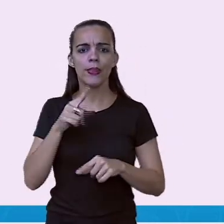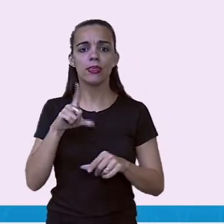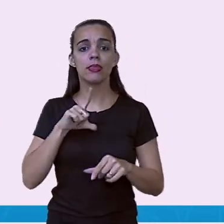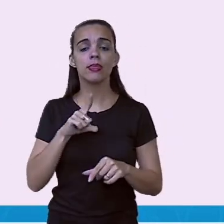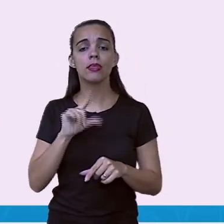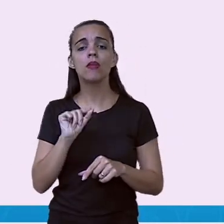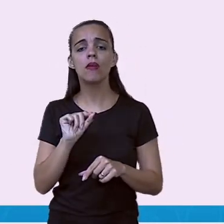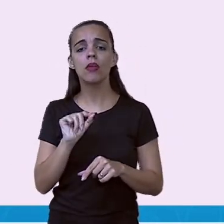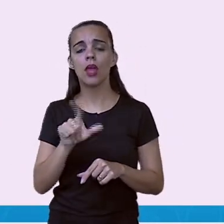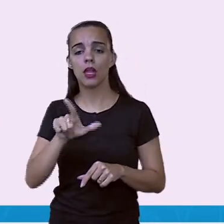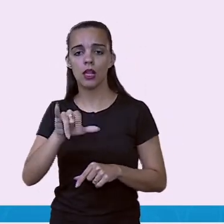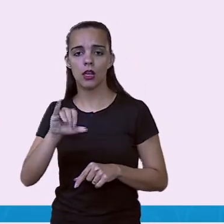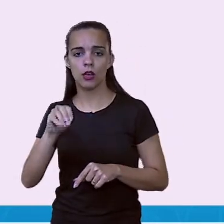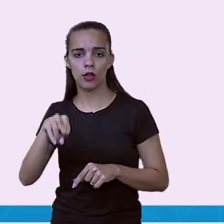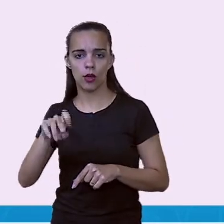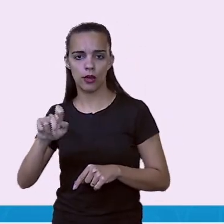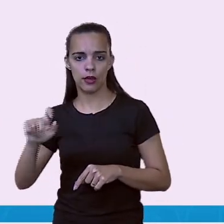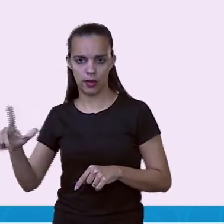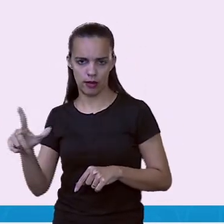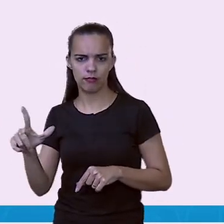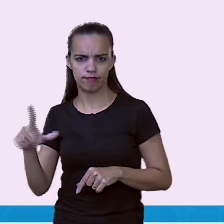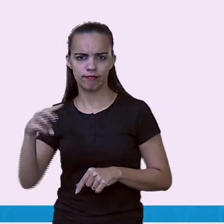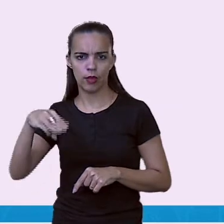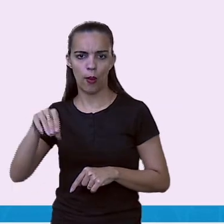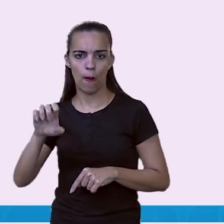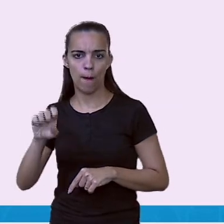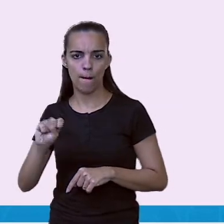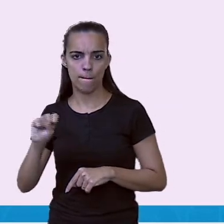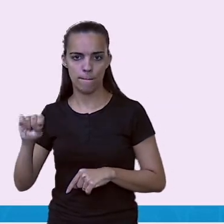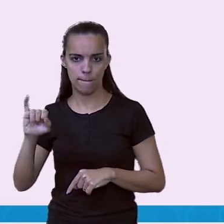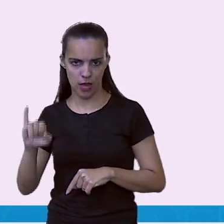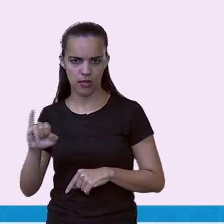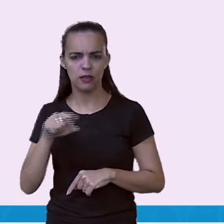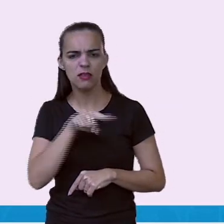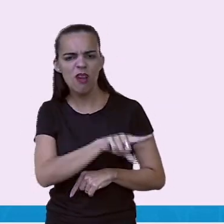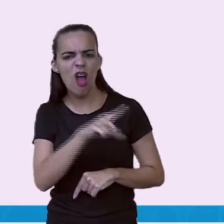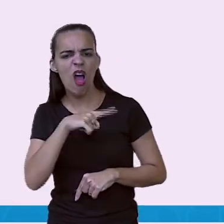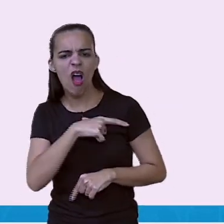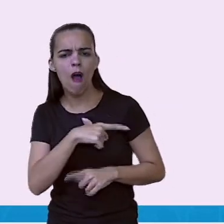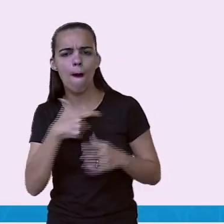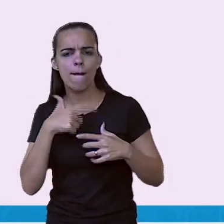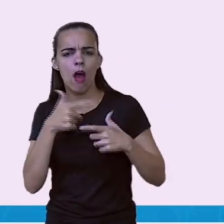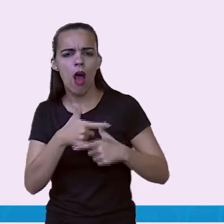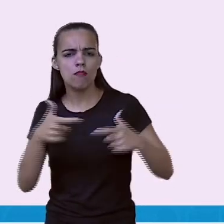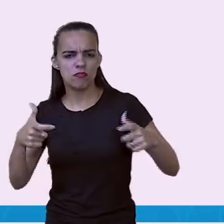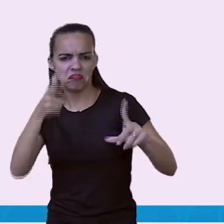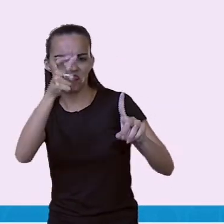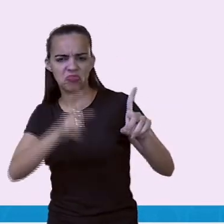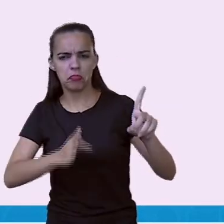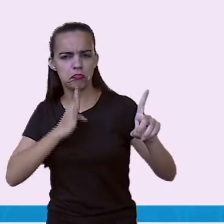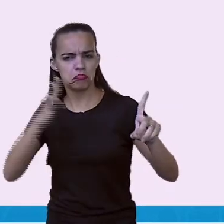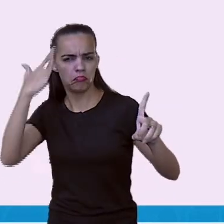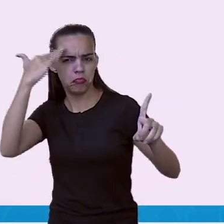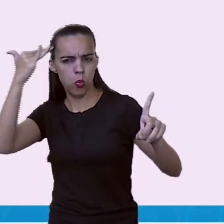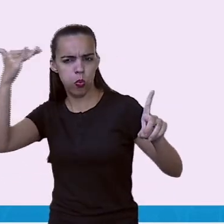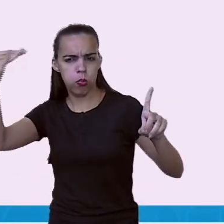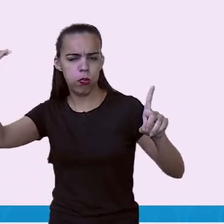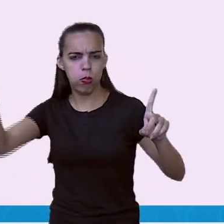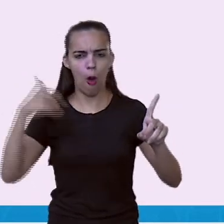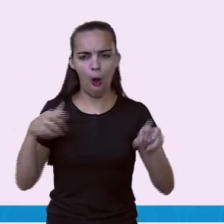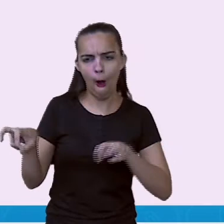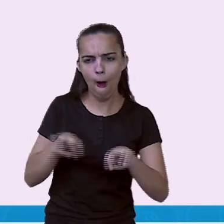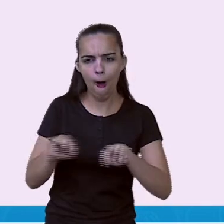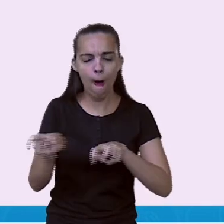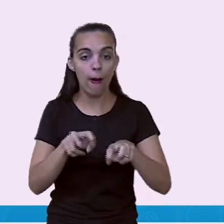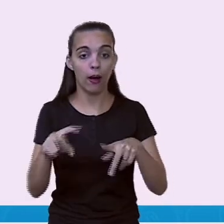nenhum dos dois times conseguiu marcar e empataram no 0x0. Assim, a decisão foi para os